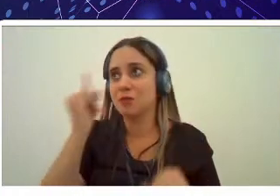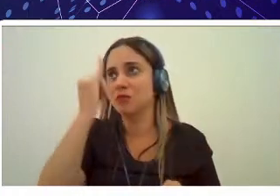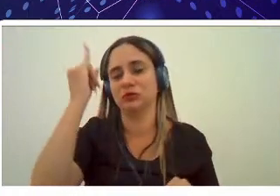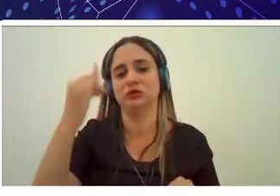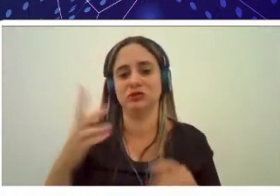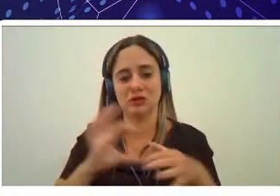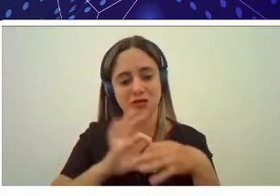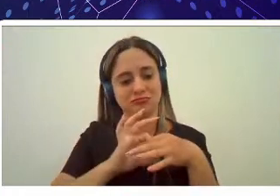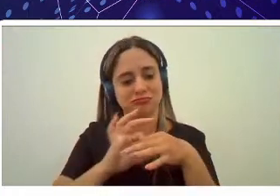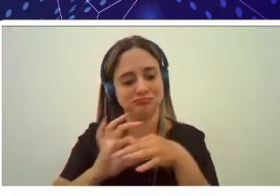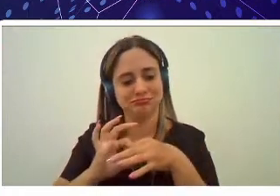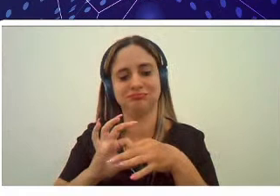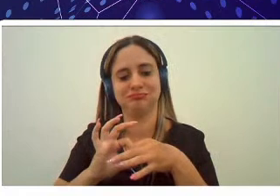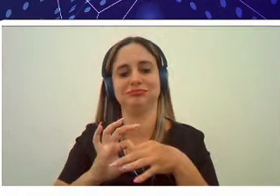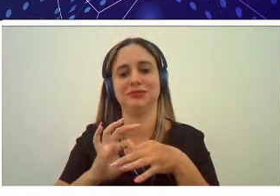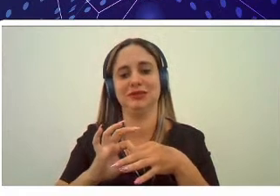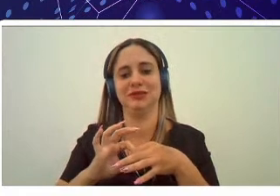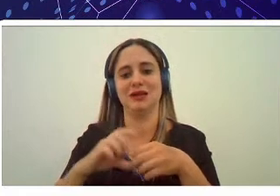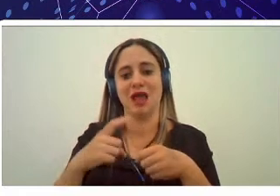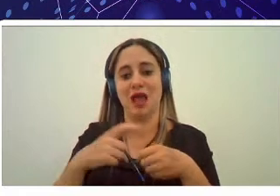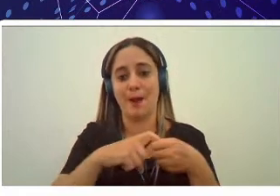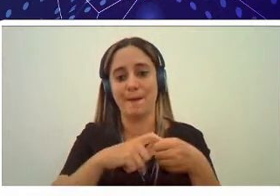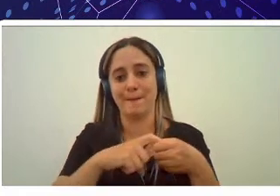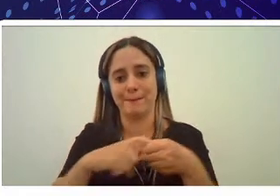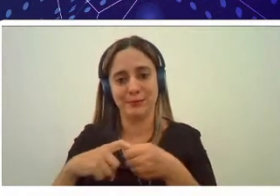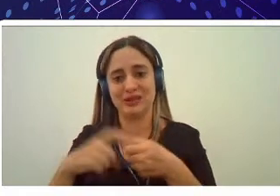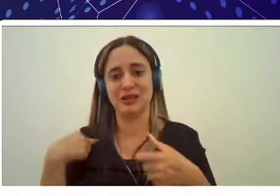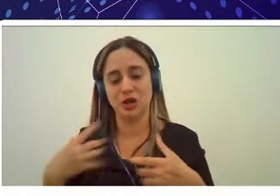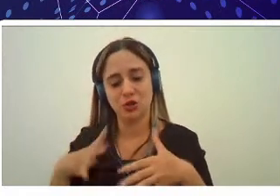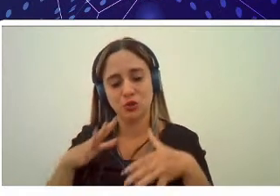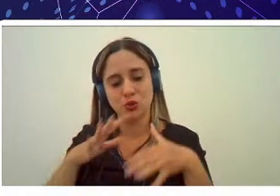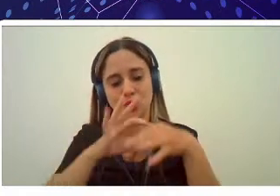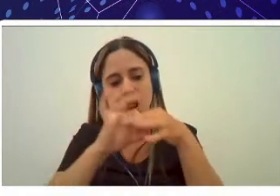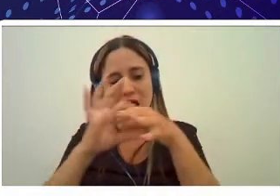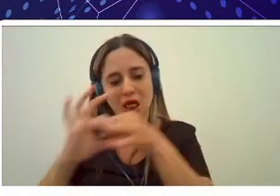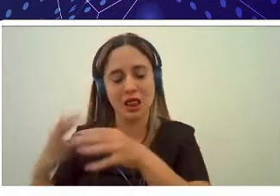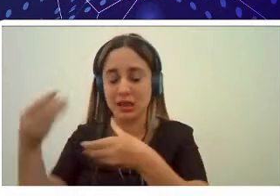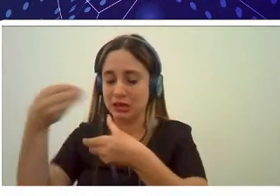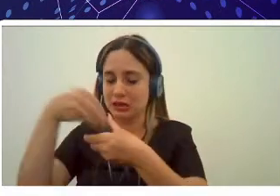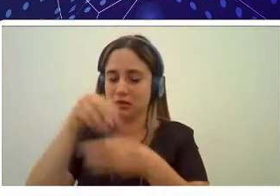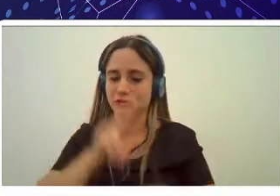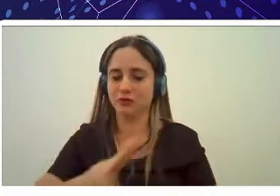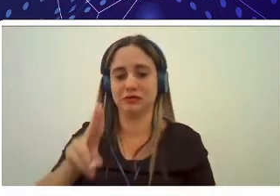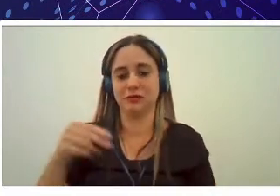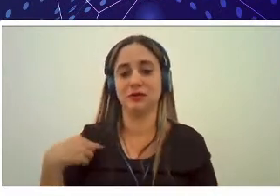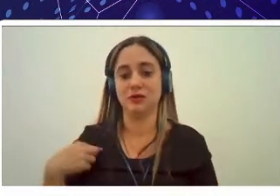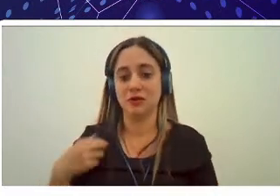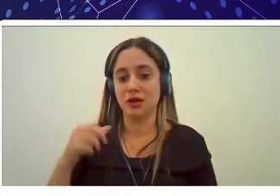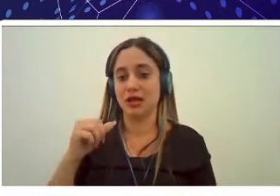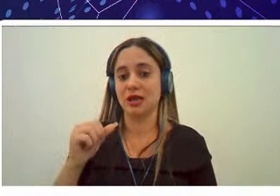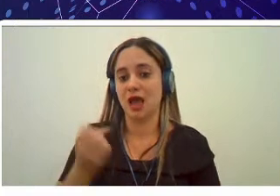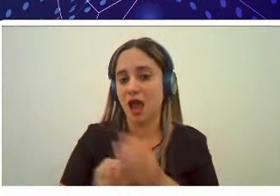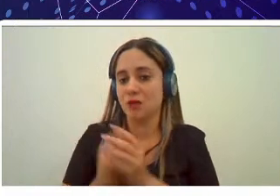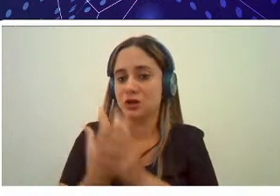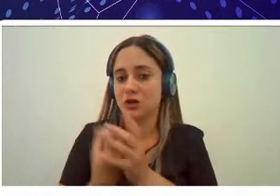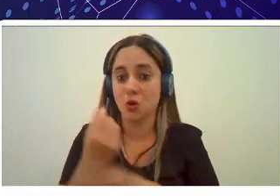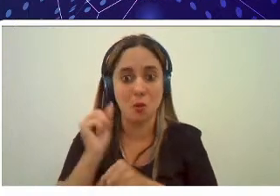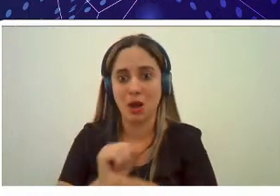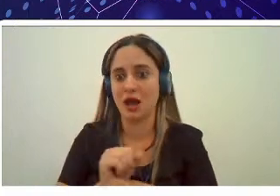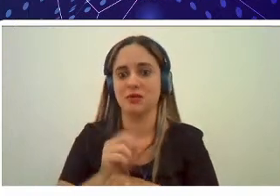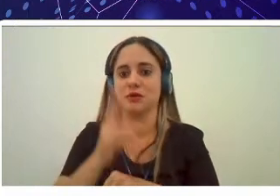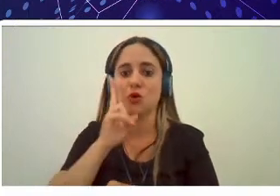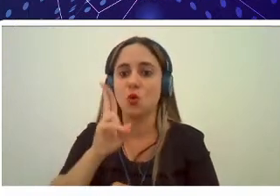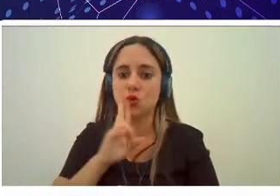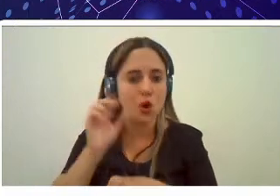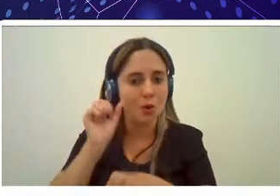né entre cada um dos elos dentro da universidade então para que o agro não pare né para que Rondônia não